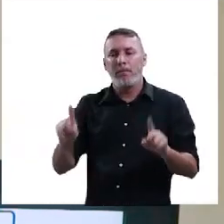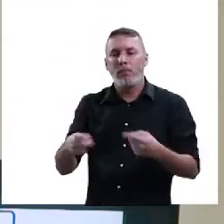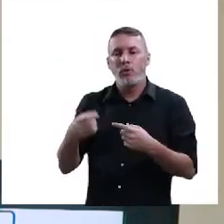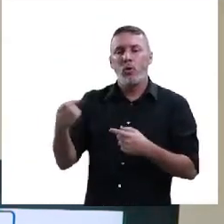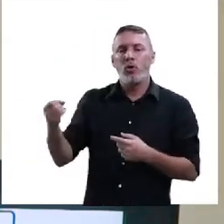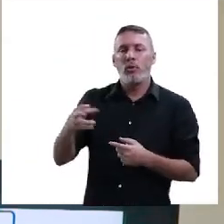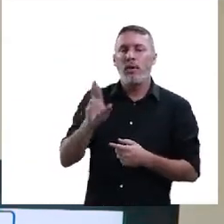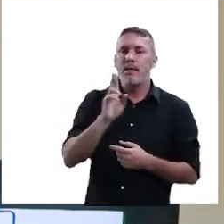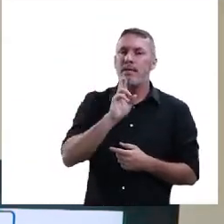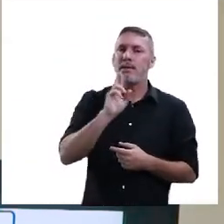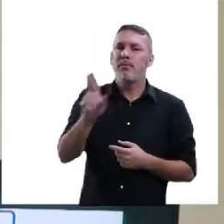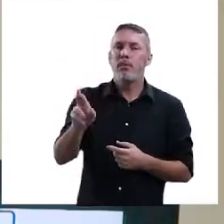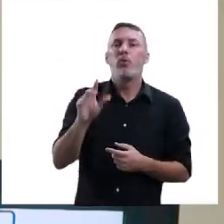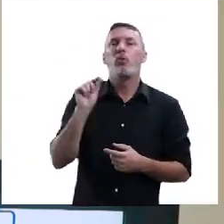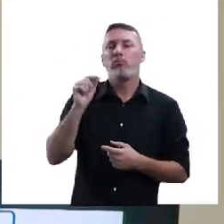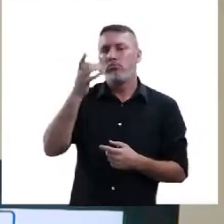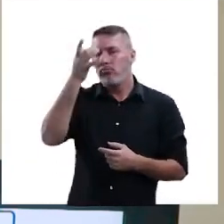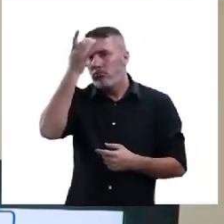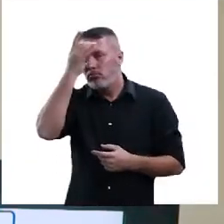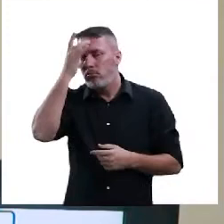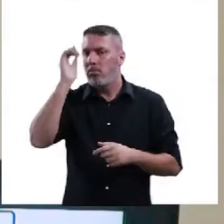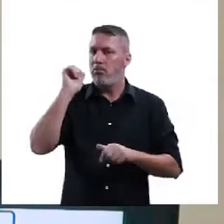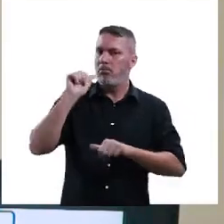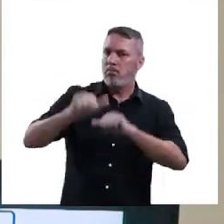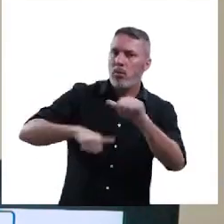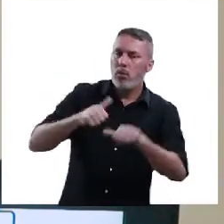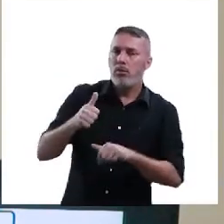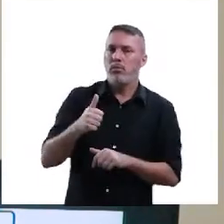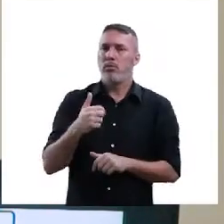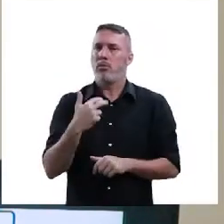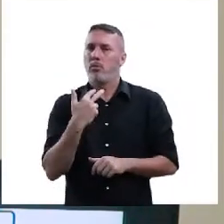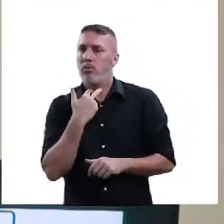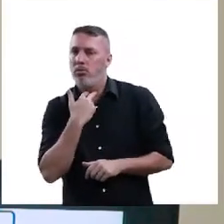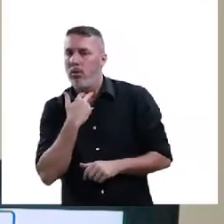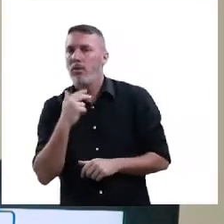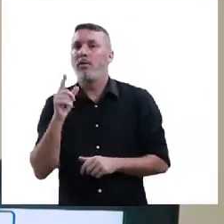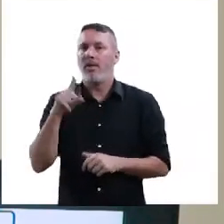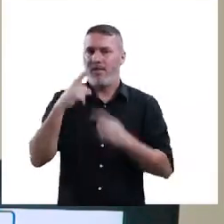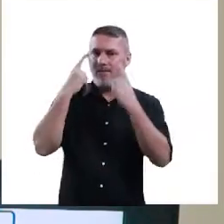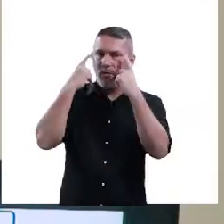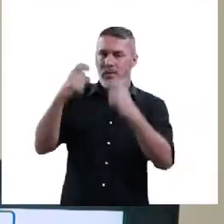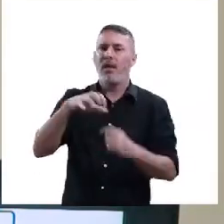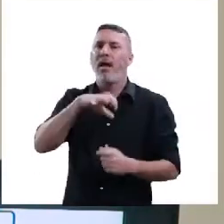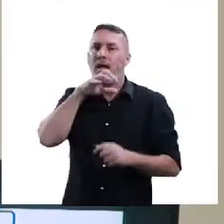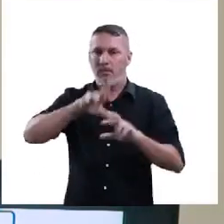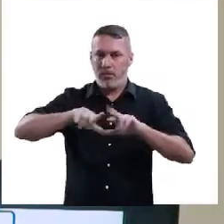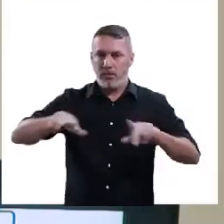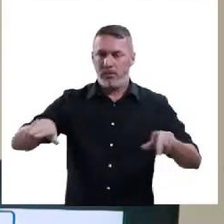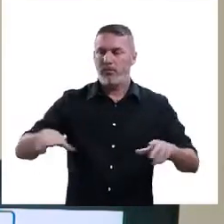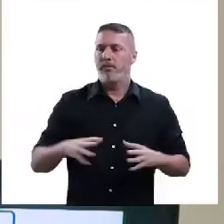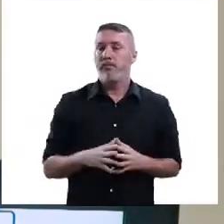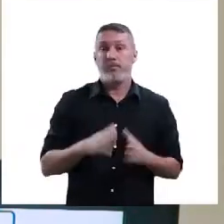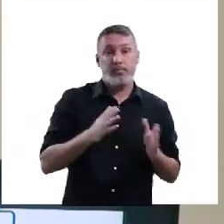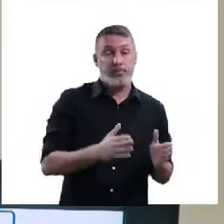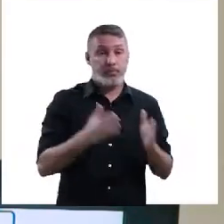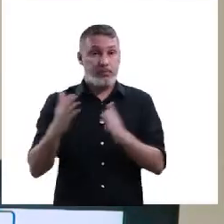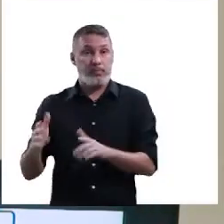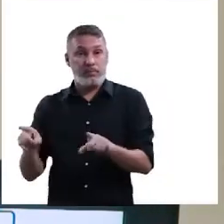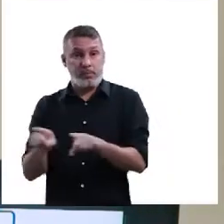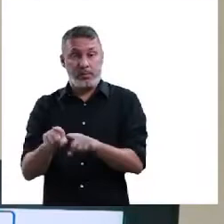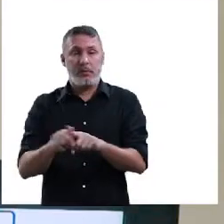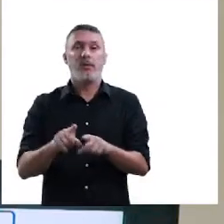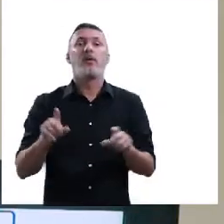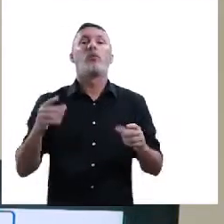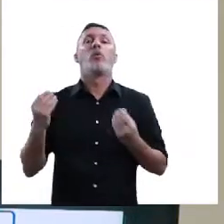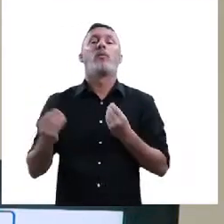Essa música, ela veio, olha, vamos mudar, não vamos fazer isso, porque é uma violência aos animais. Um outro ponto que eu vou colocar para vocês também,